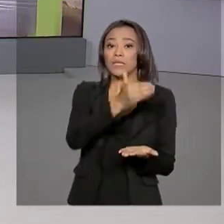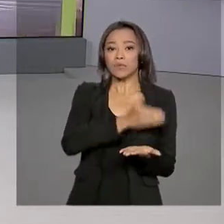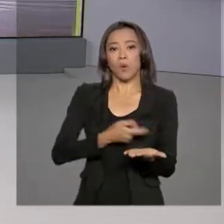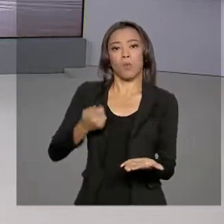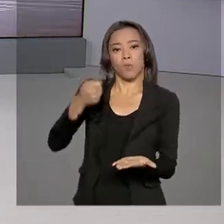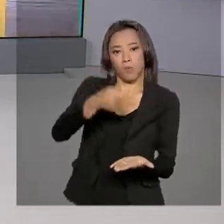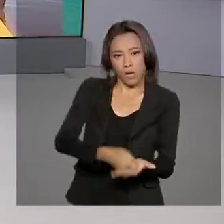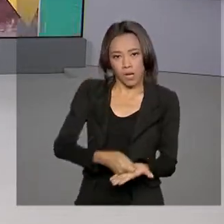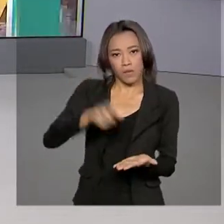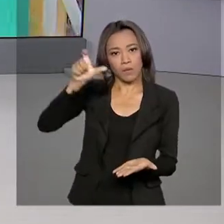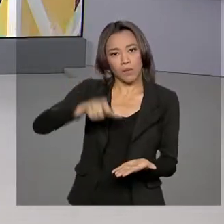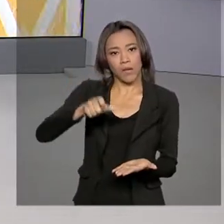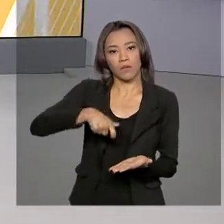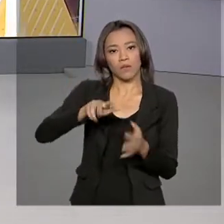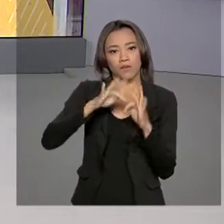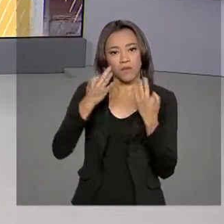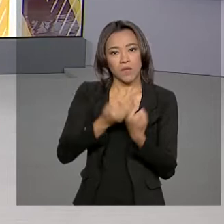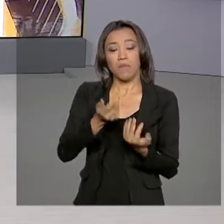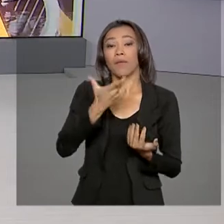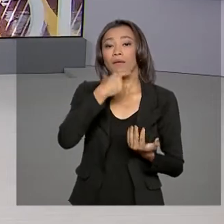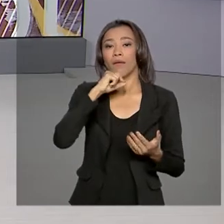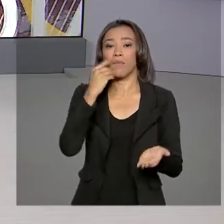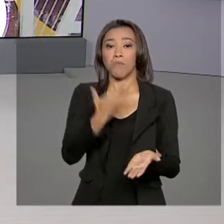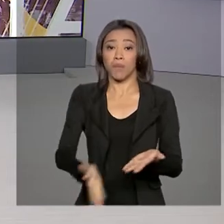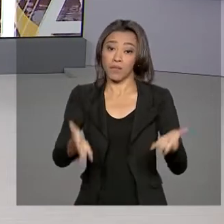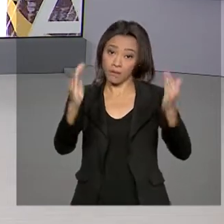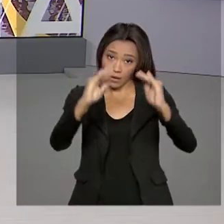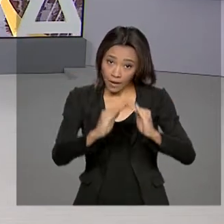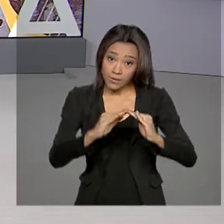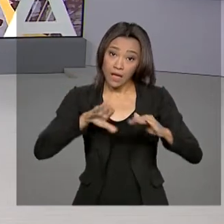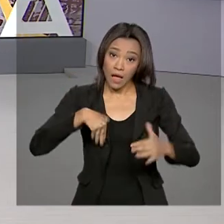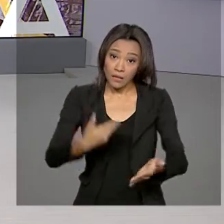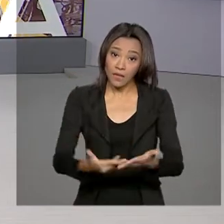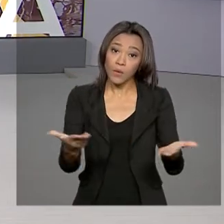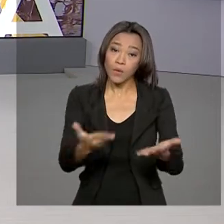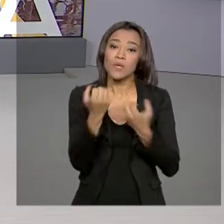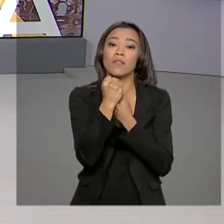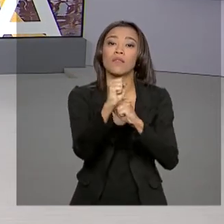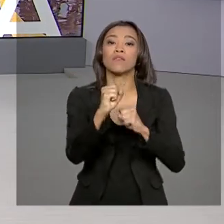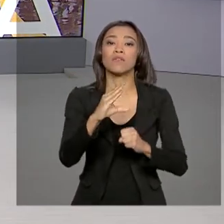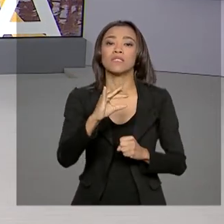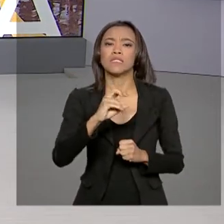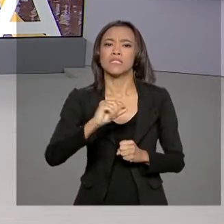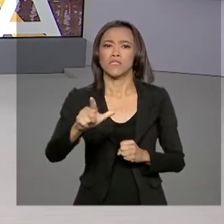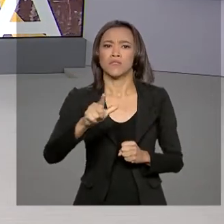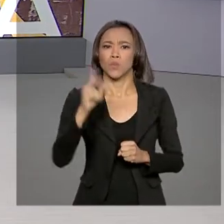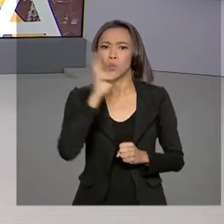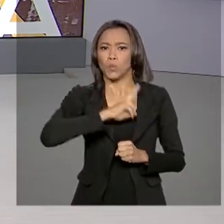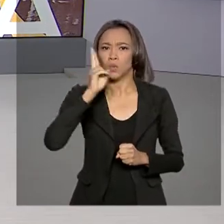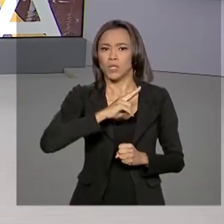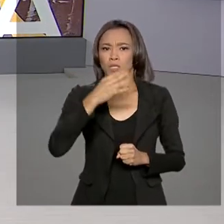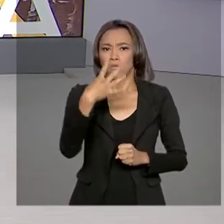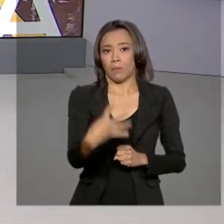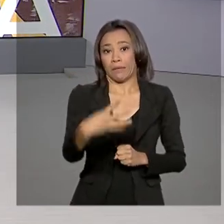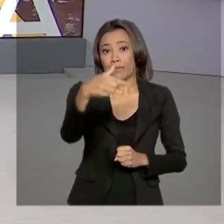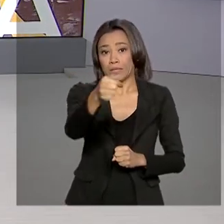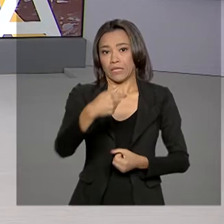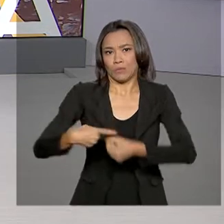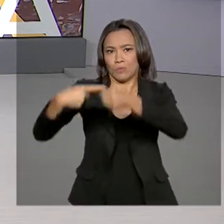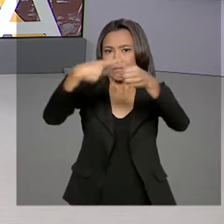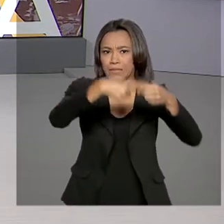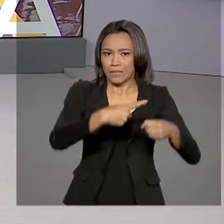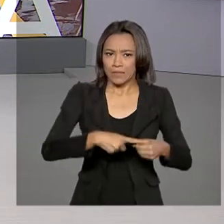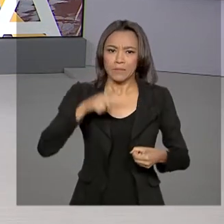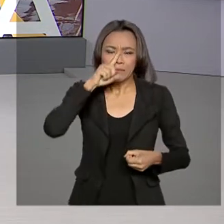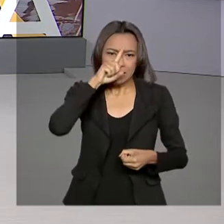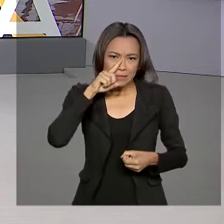está desabrigado. Até o momento, a Defesa Civil Nacional reconheceu a situação de emergência em 47 municípios de Minas